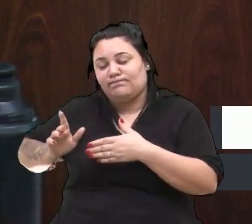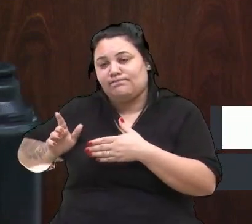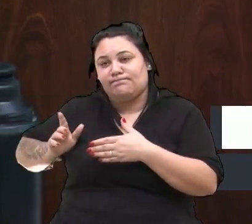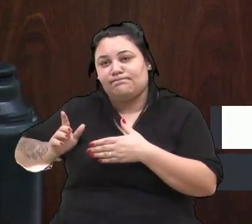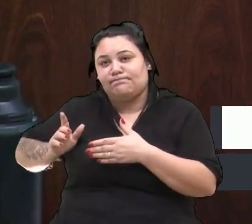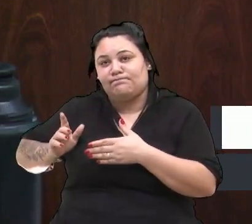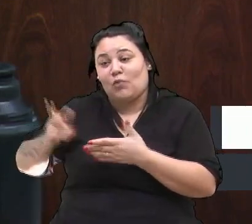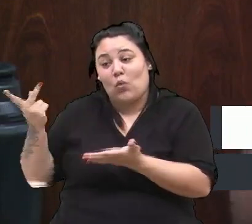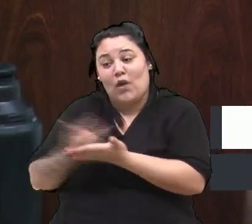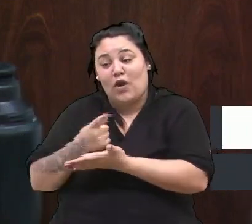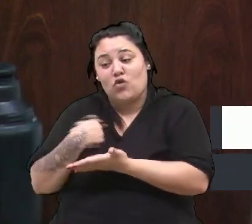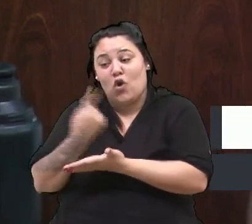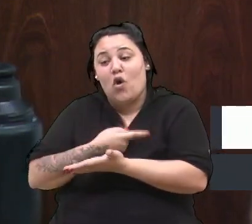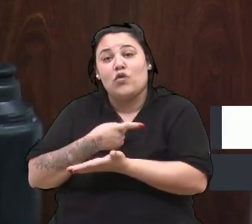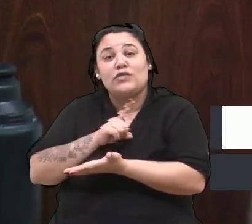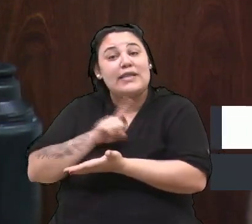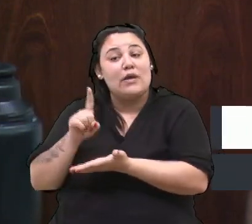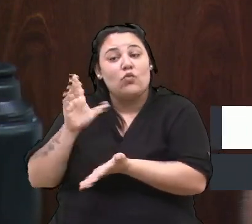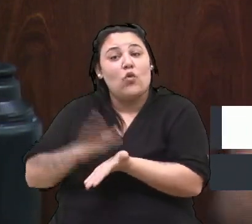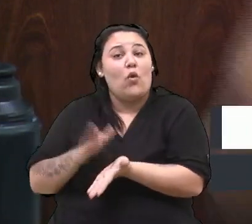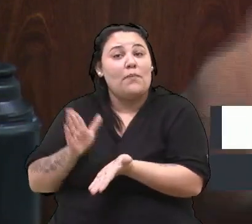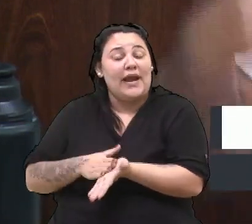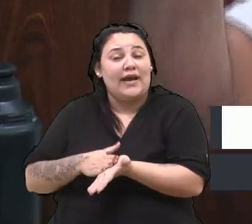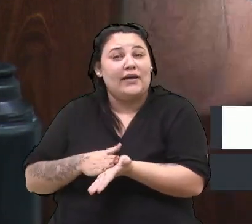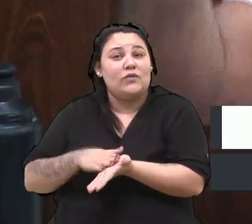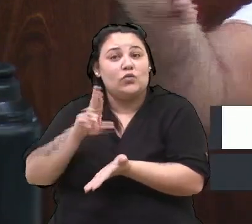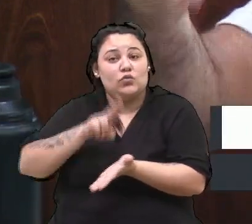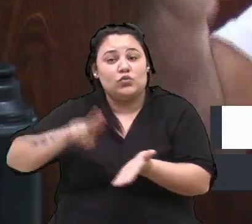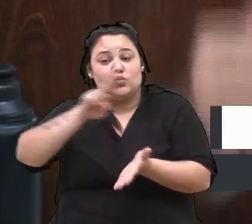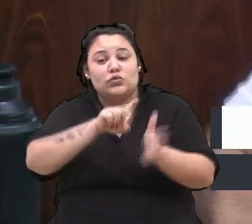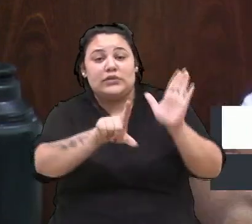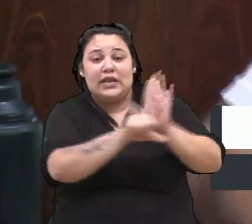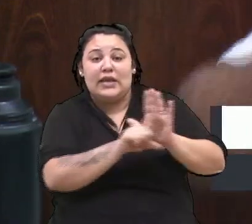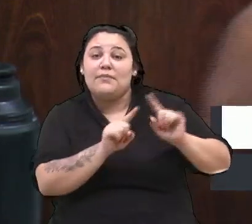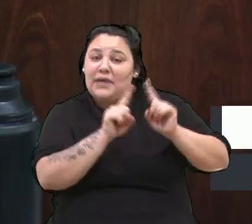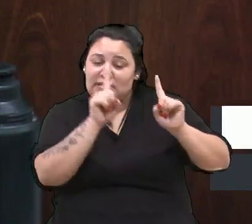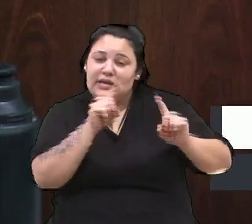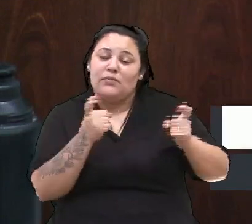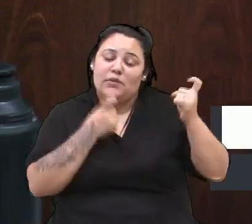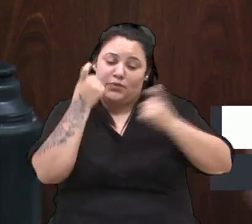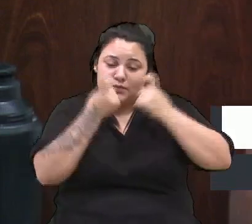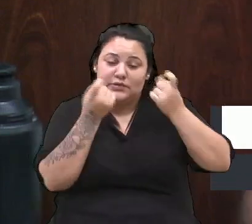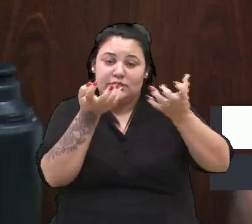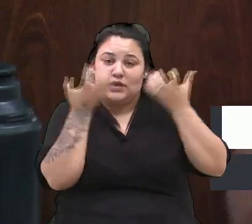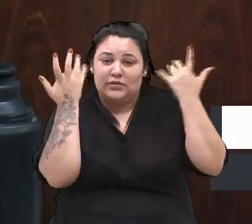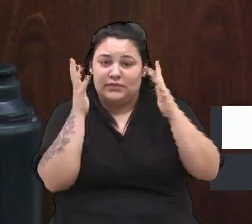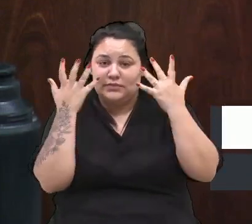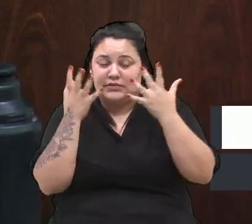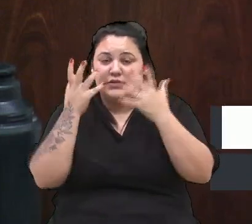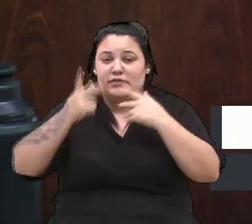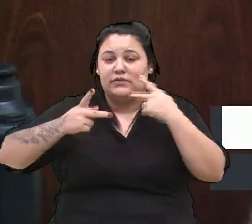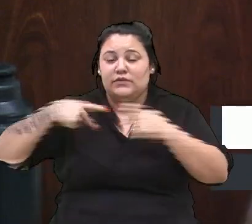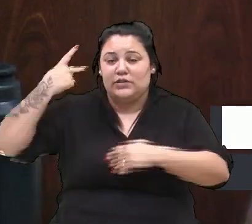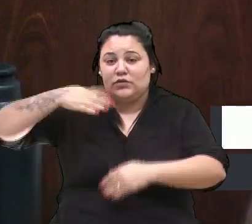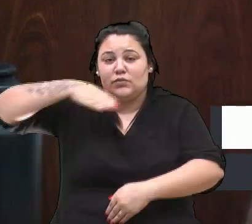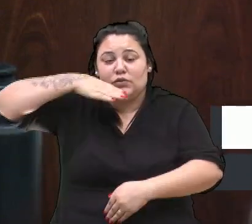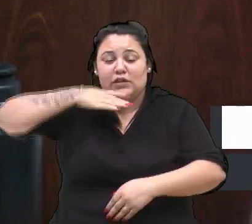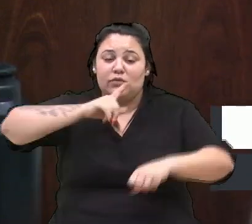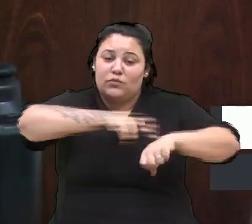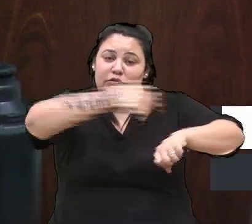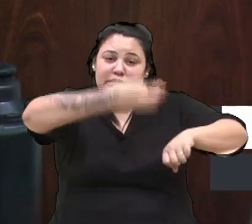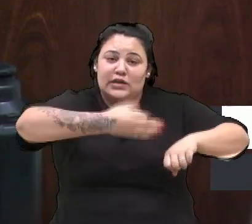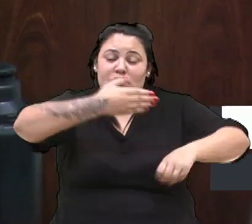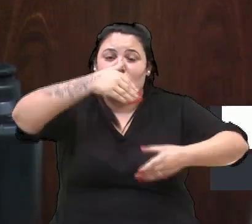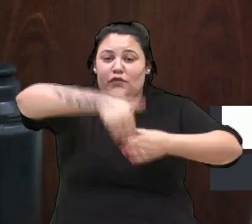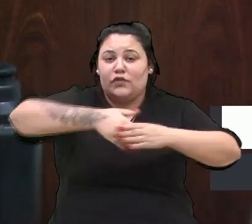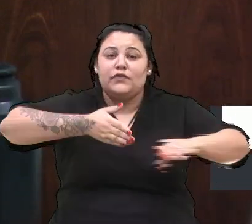cobrar que as leis sejam aplicadas. Mas, enfim, é uma preocupação. Quero parabenizar o vereador Bortola. No momento oportuno, votarei favorável.